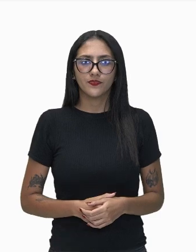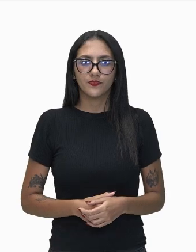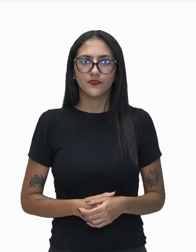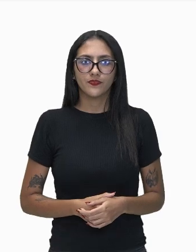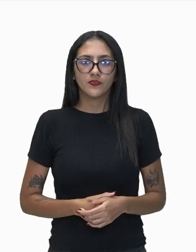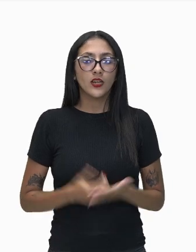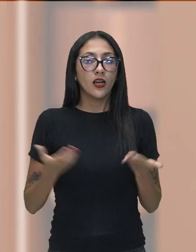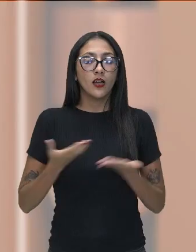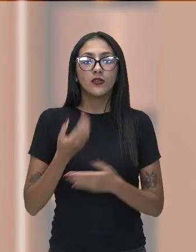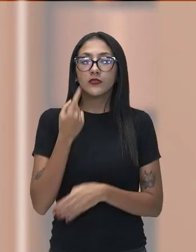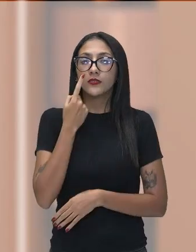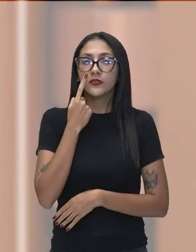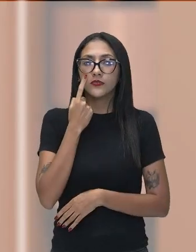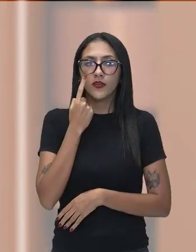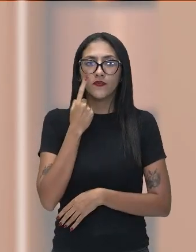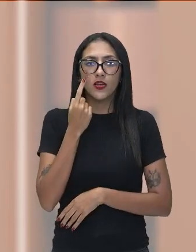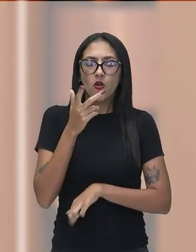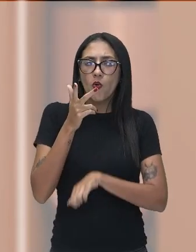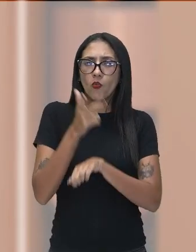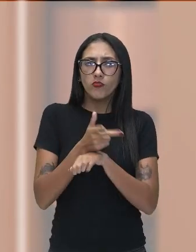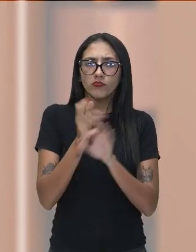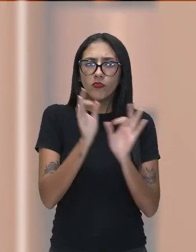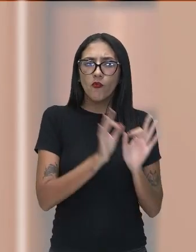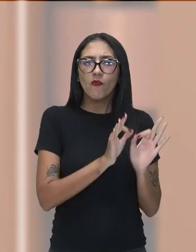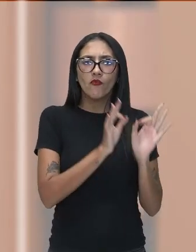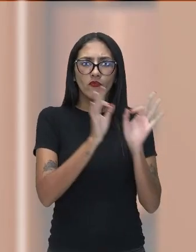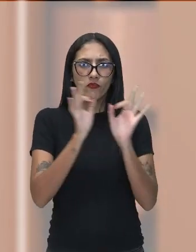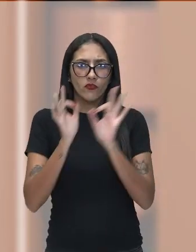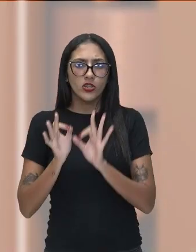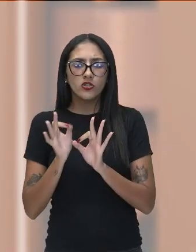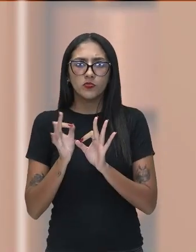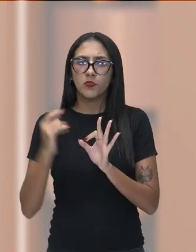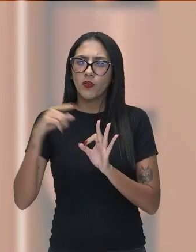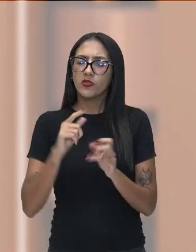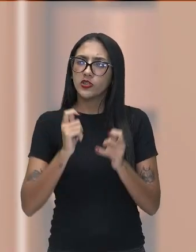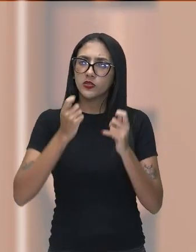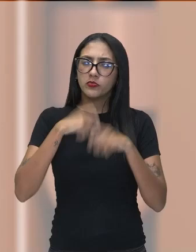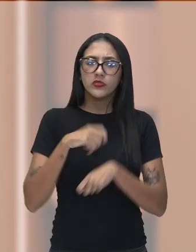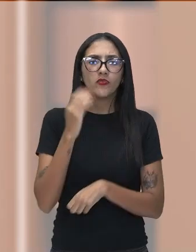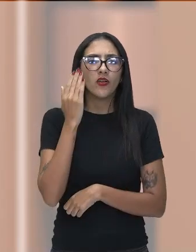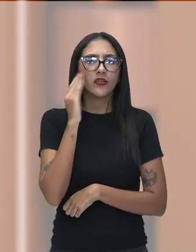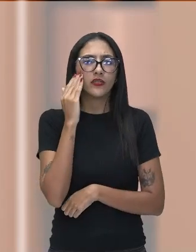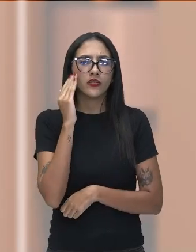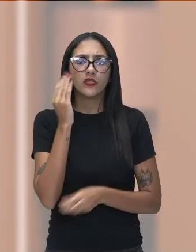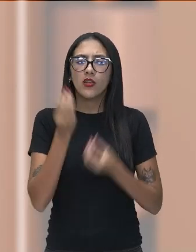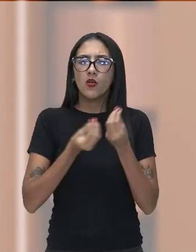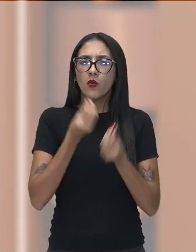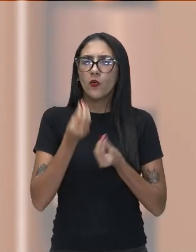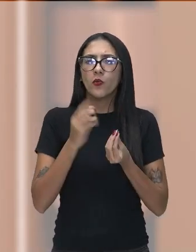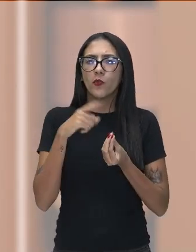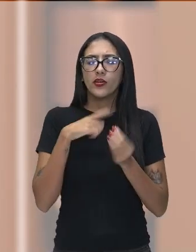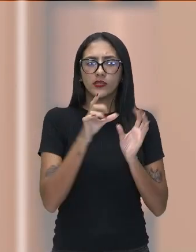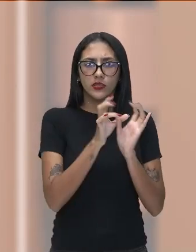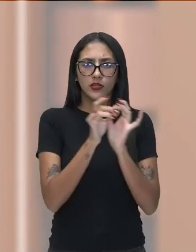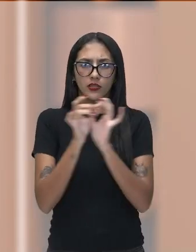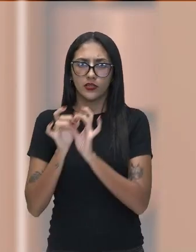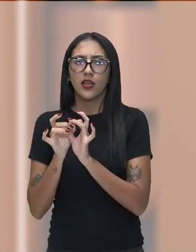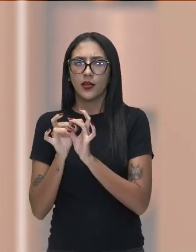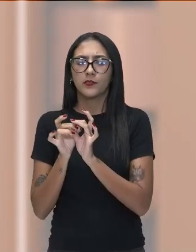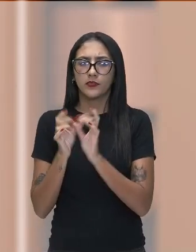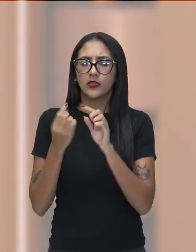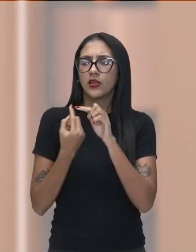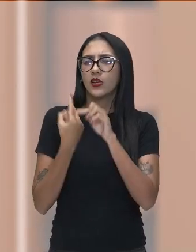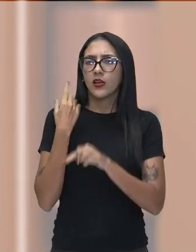agora, num vídeo que nós preparamos, para a gente entender essa cadeia produtiva. Desde lá do